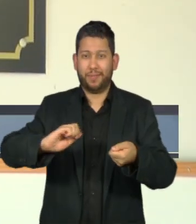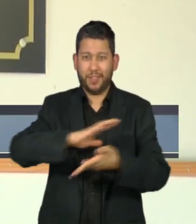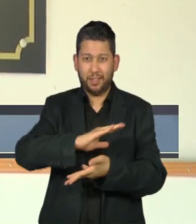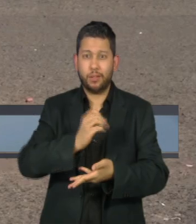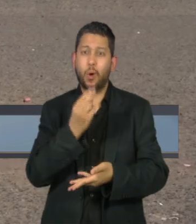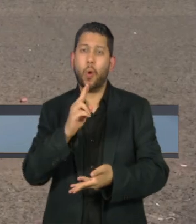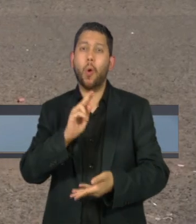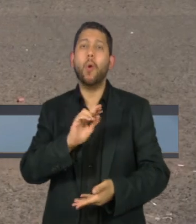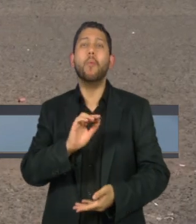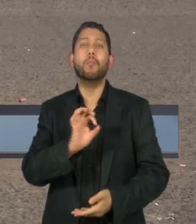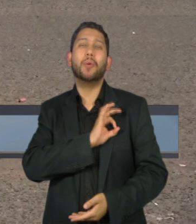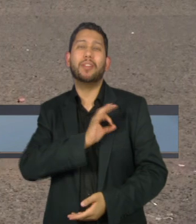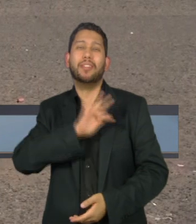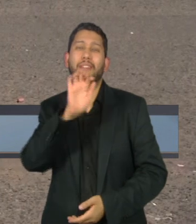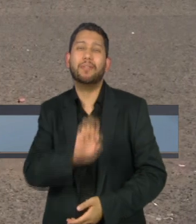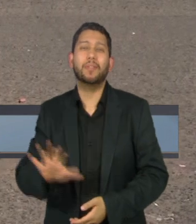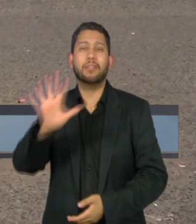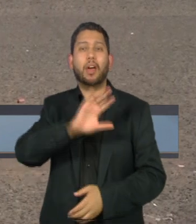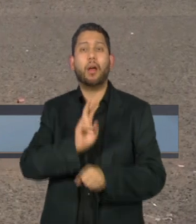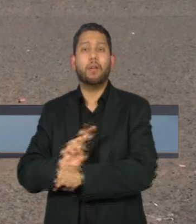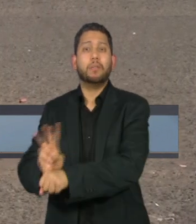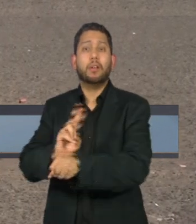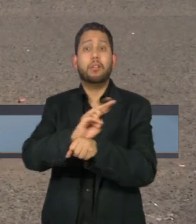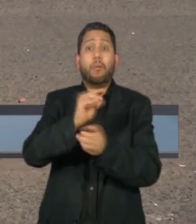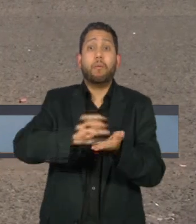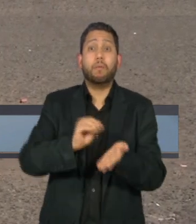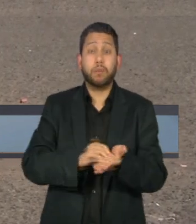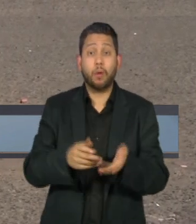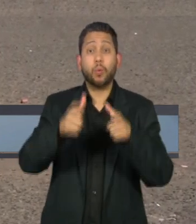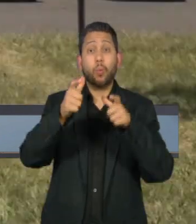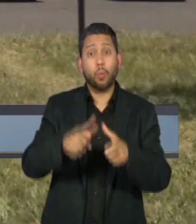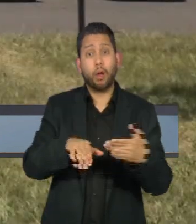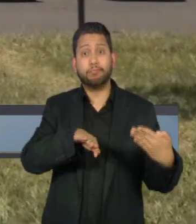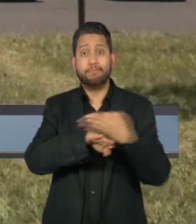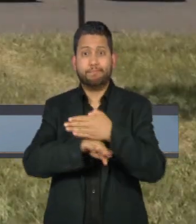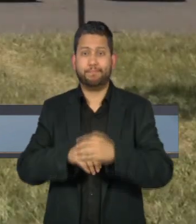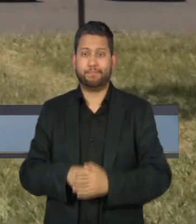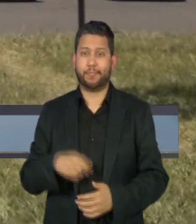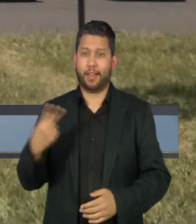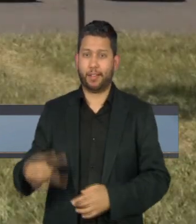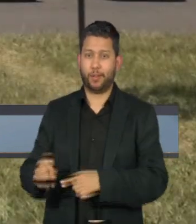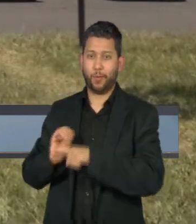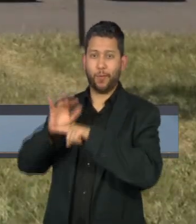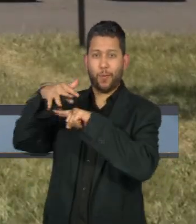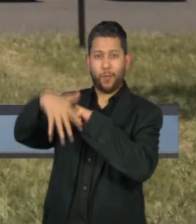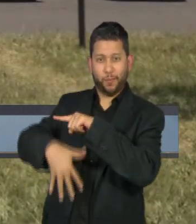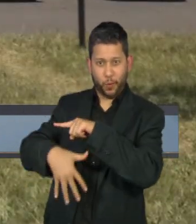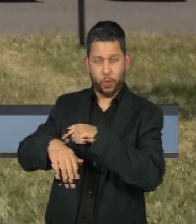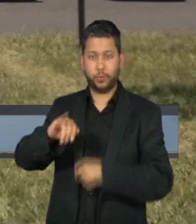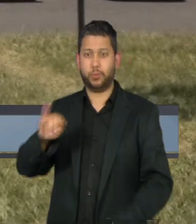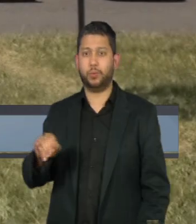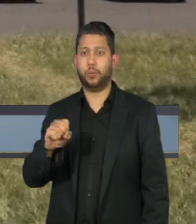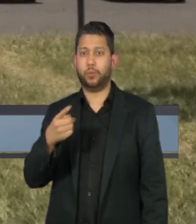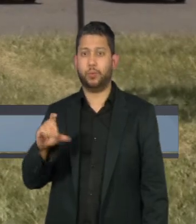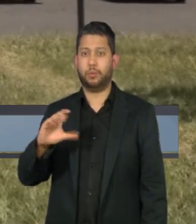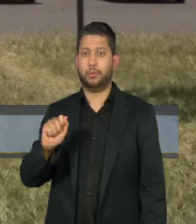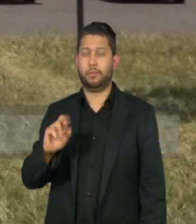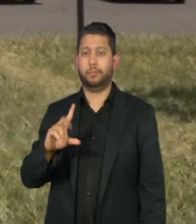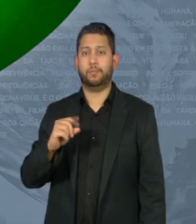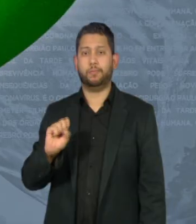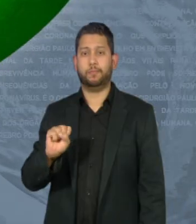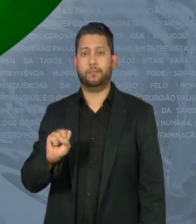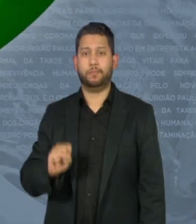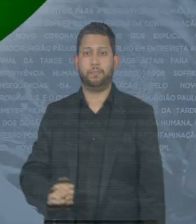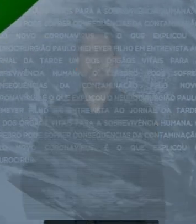Polícia Federal que fazem a fiscalização nos pontos de entrada. De Foz do Iguaçu, na Tríplice Fronteira, João Carlos L.